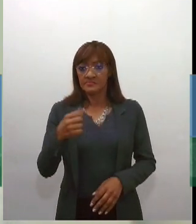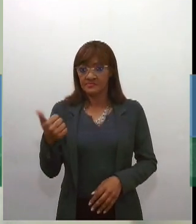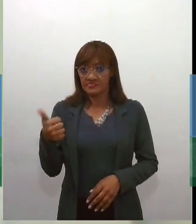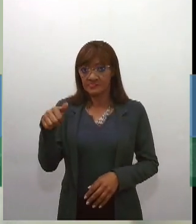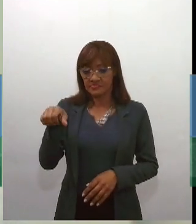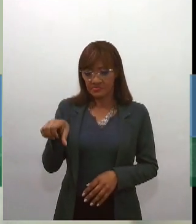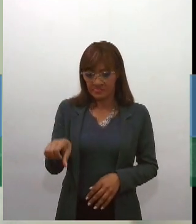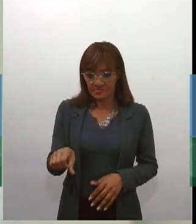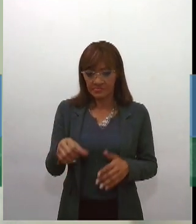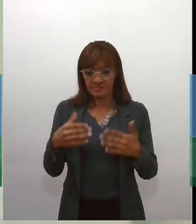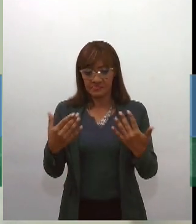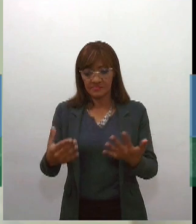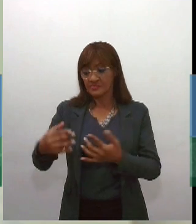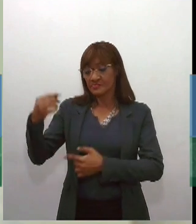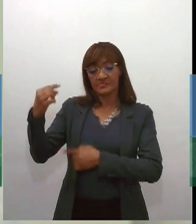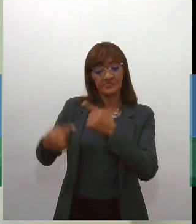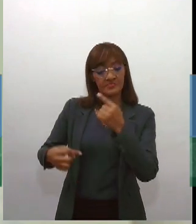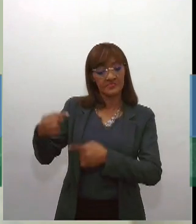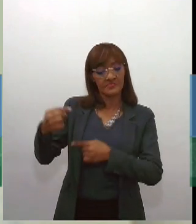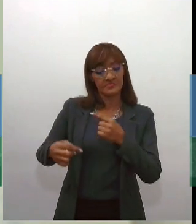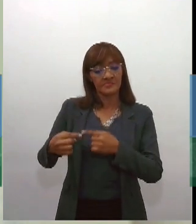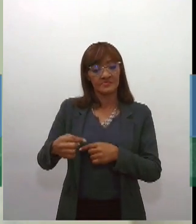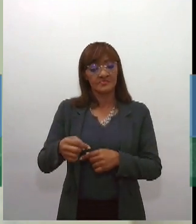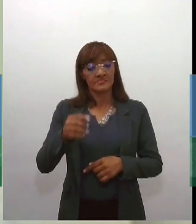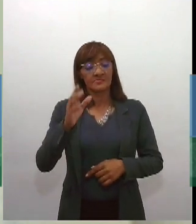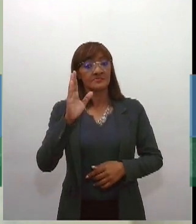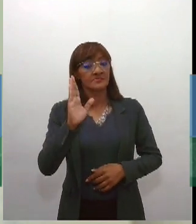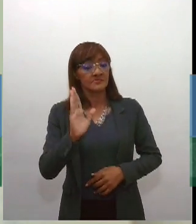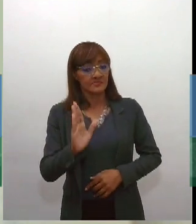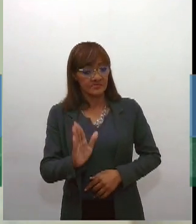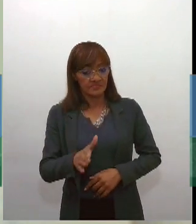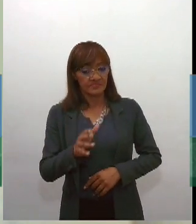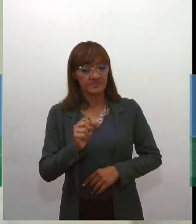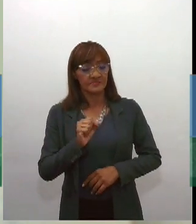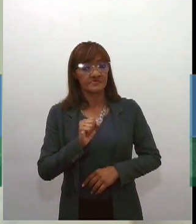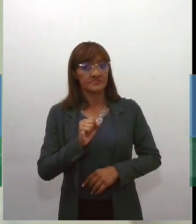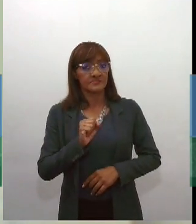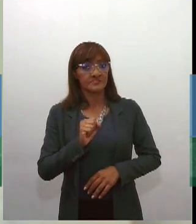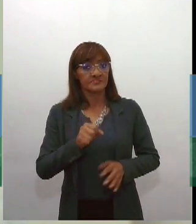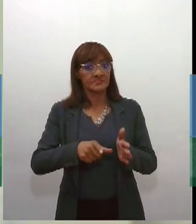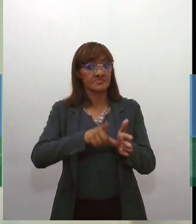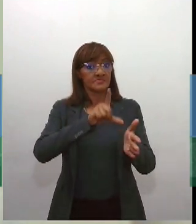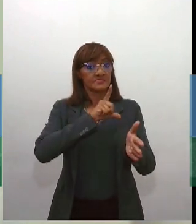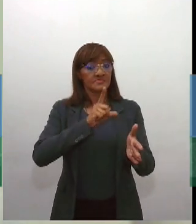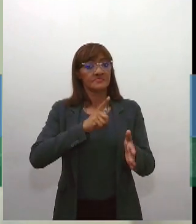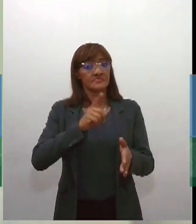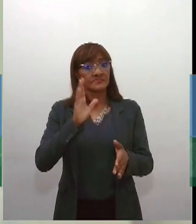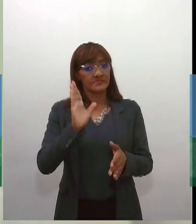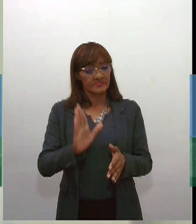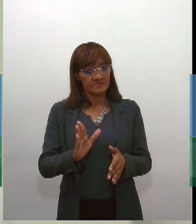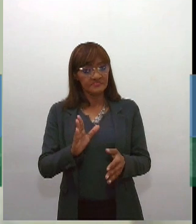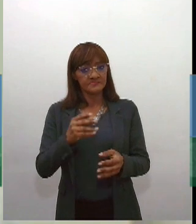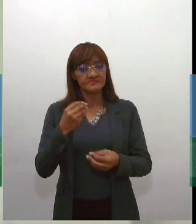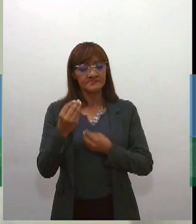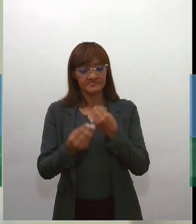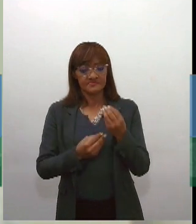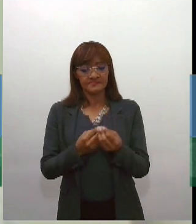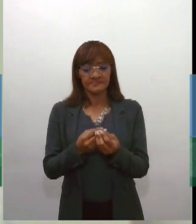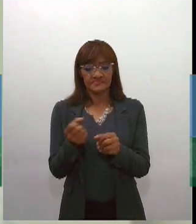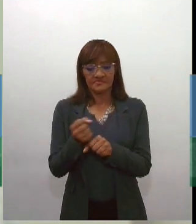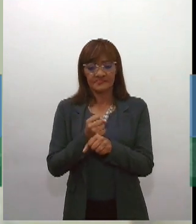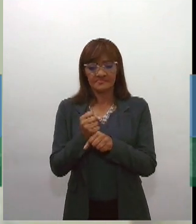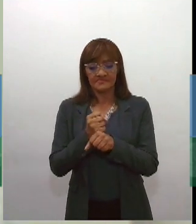discussão que já era presente no campo jurídico. Já havia, desde alguns anos, um